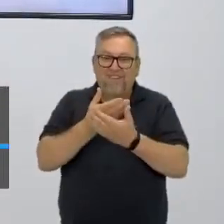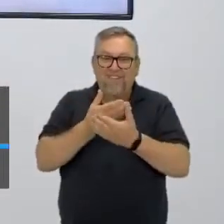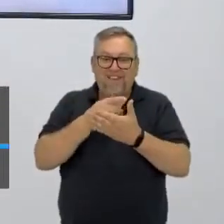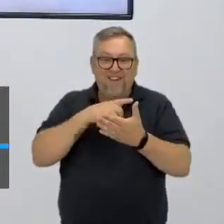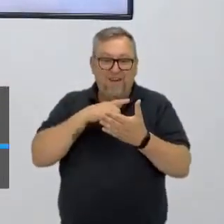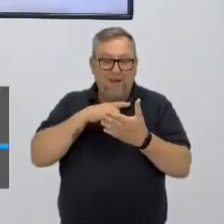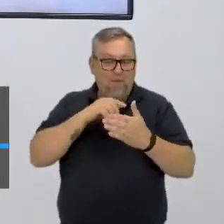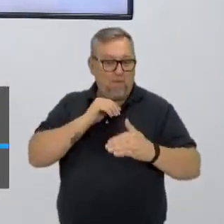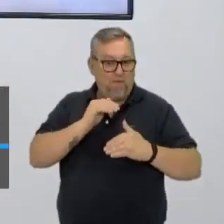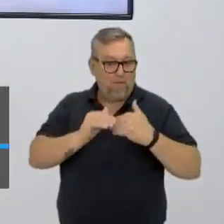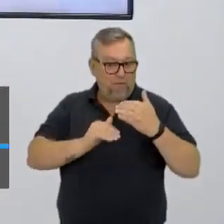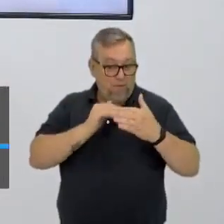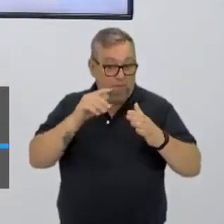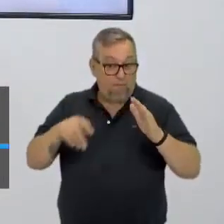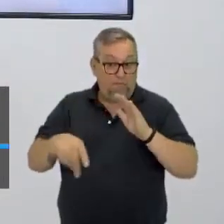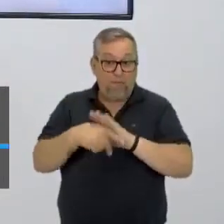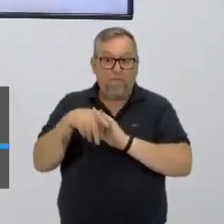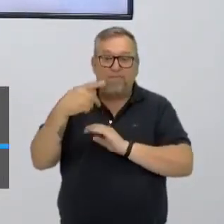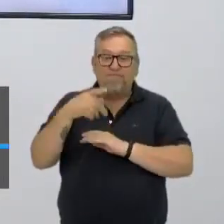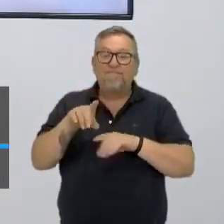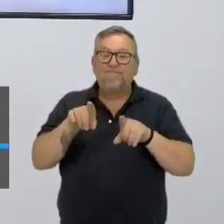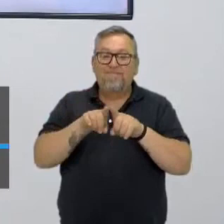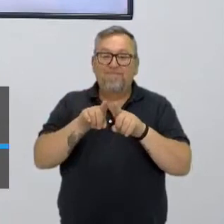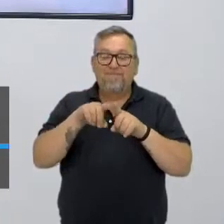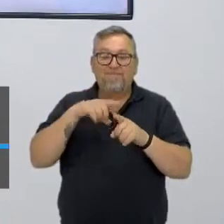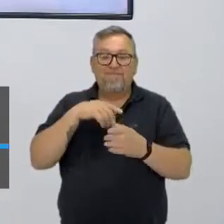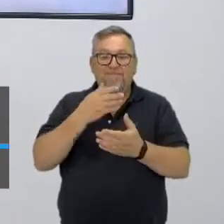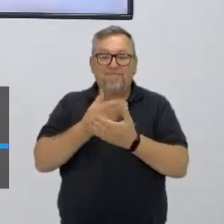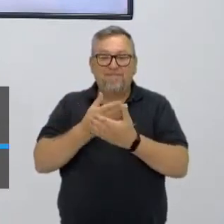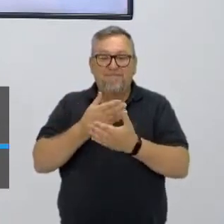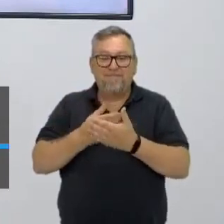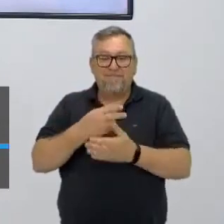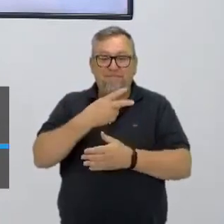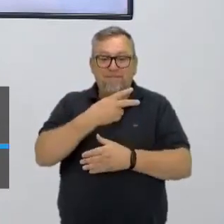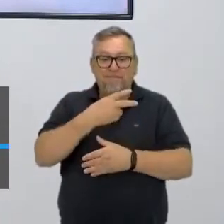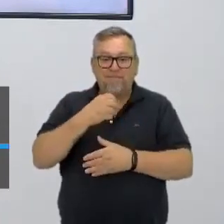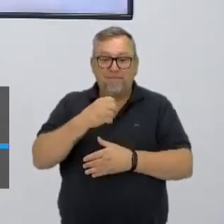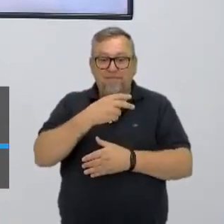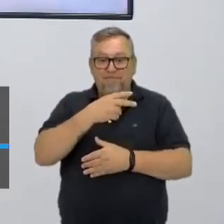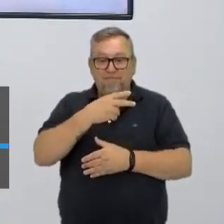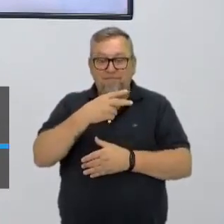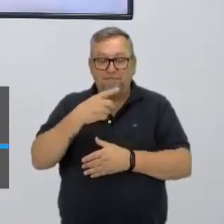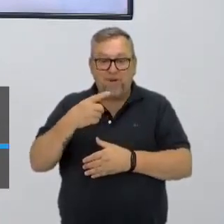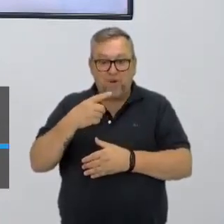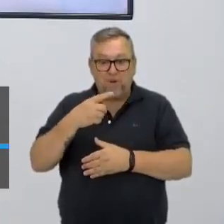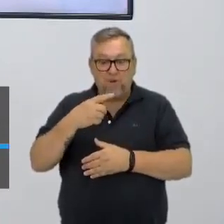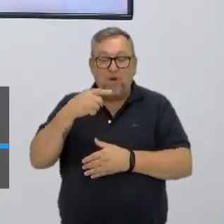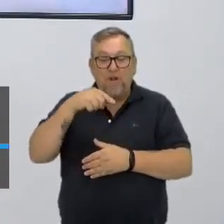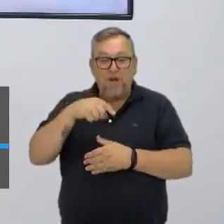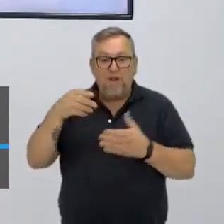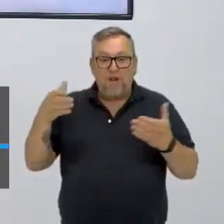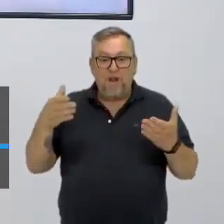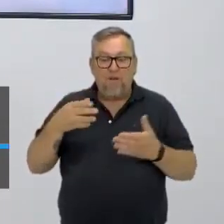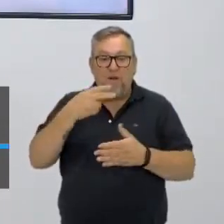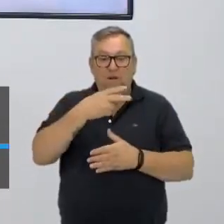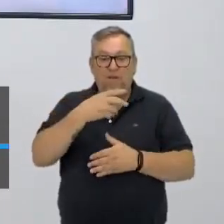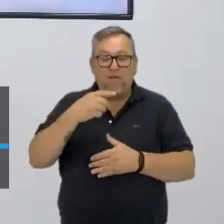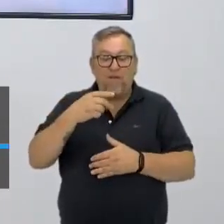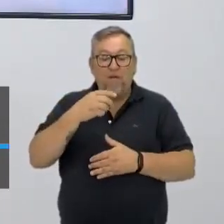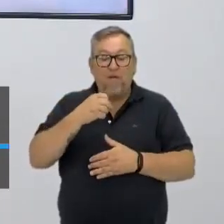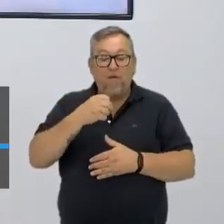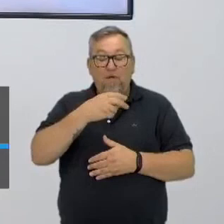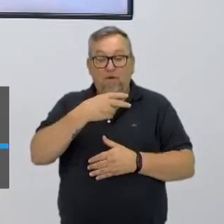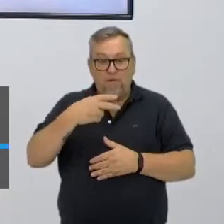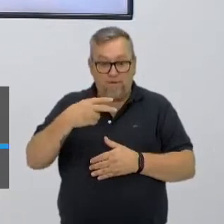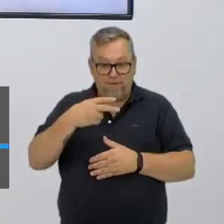todo o desenvolvimento dela. E ainda você tem as aulas de 2020, 2021 e essas de 2022,